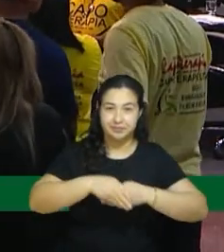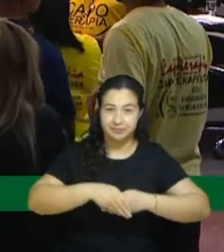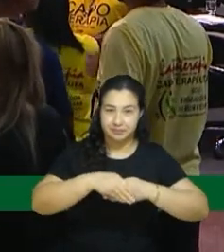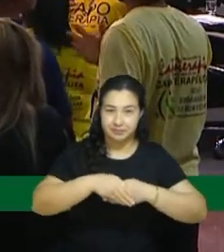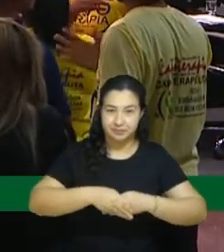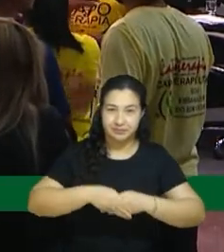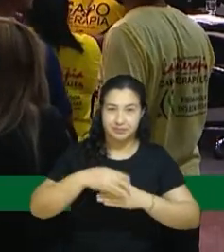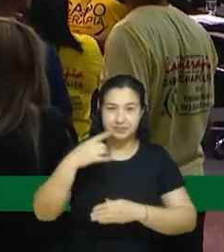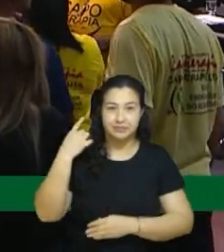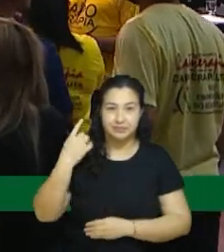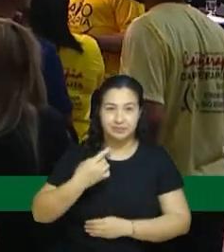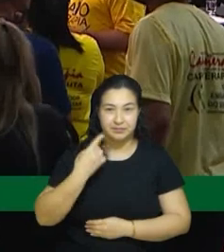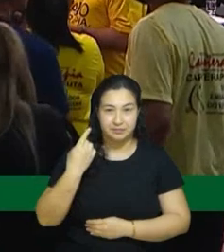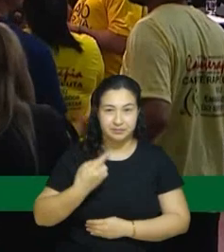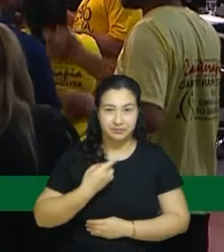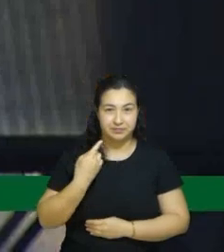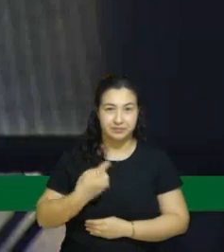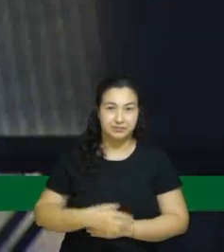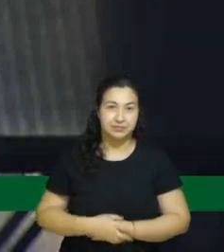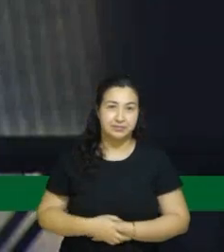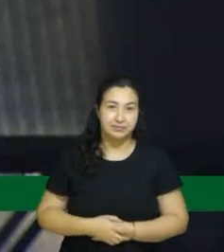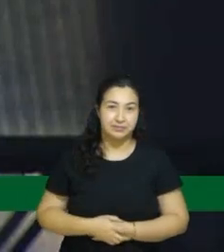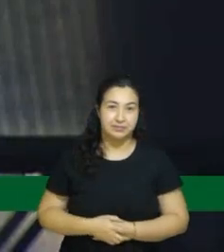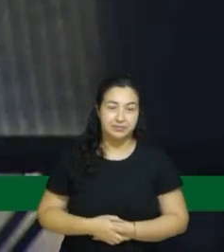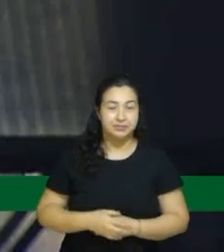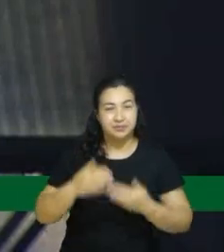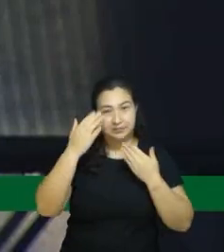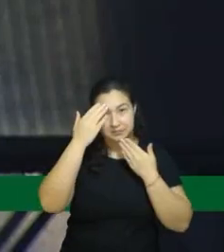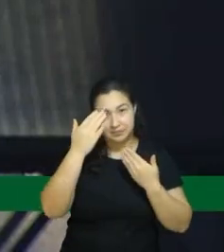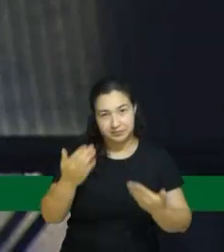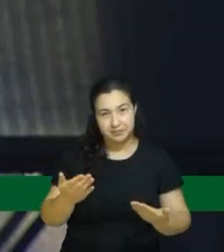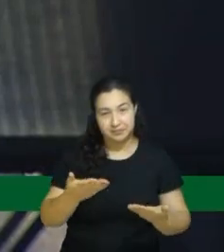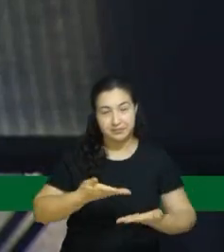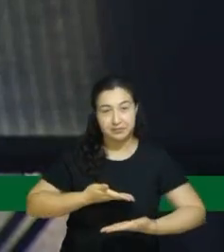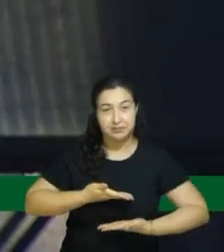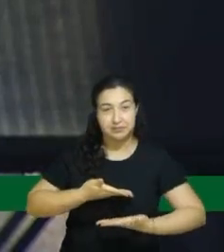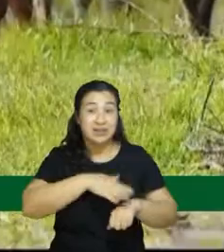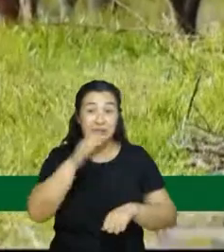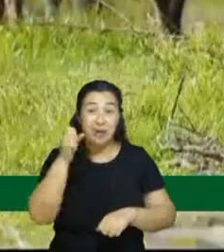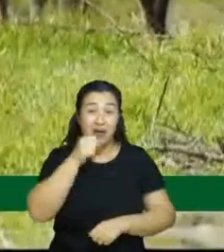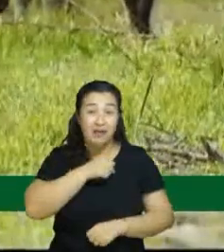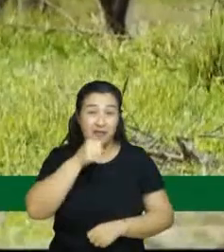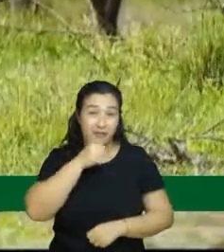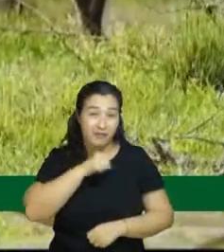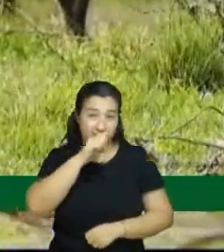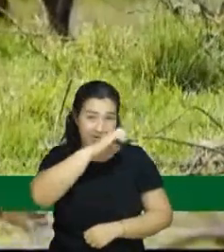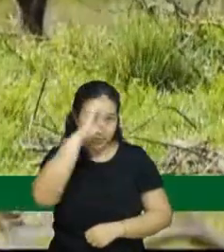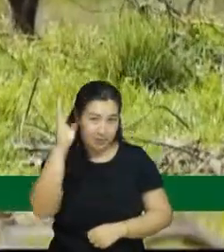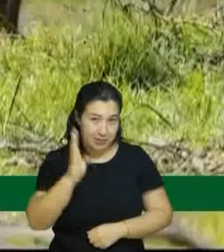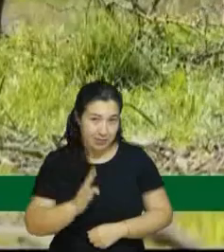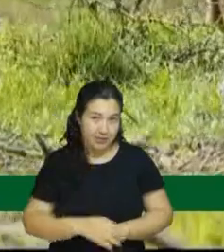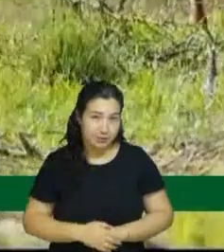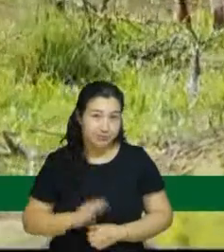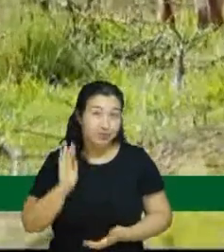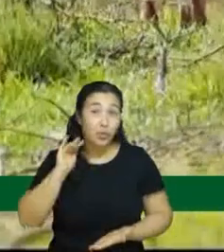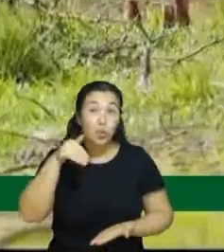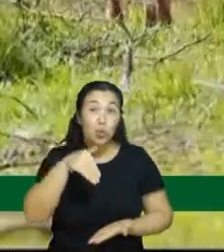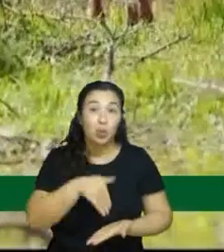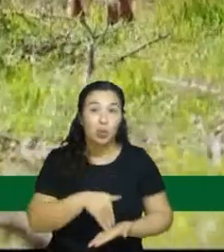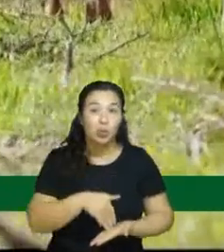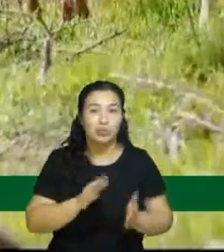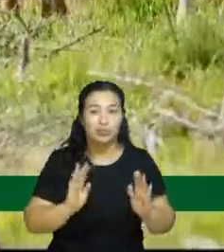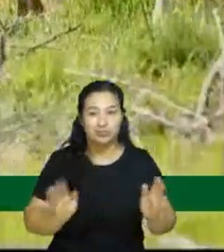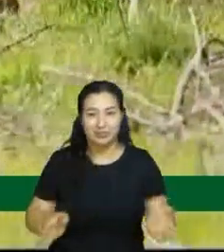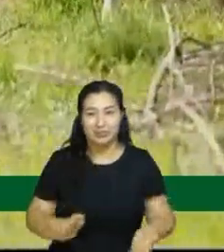Antônio Camargo representou a Associação Brasileira de Criadores da Raça Crioula Lagiana. A principal função da entidade é